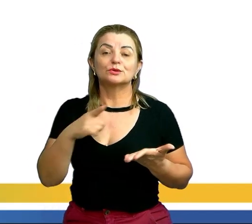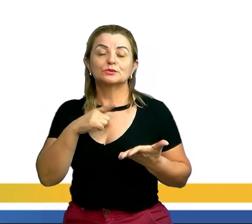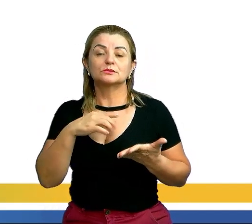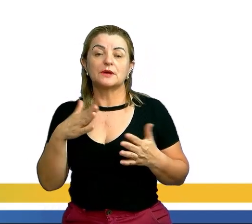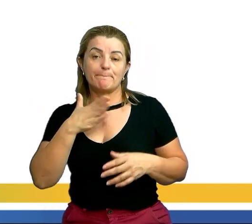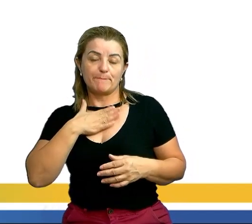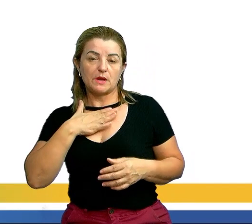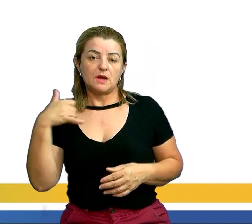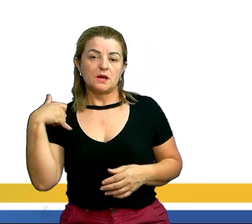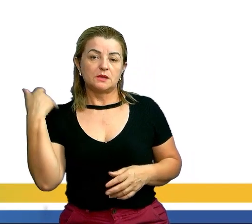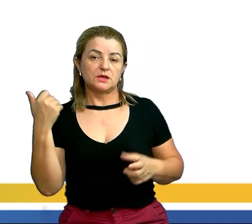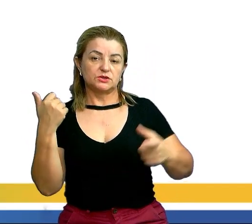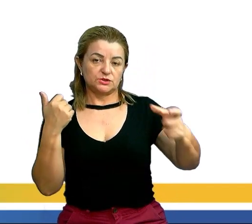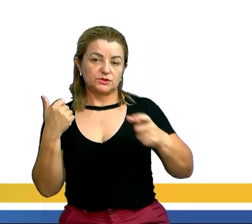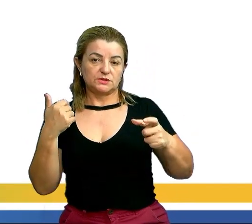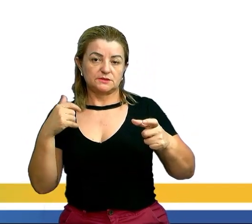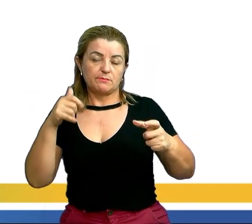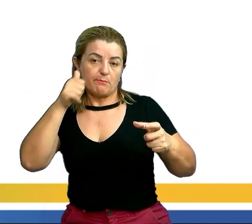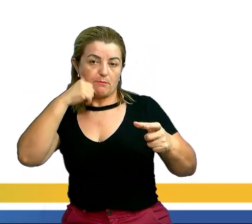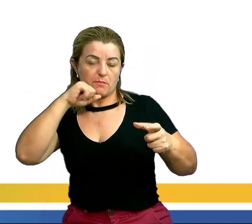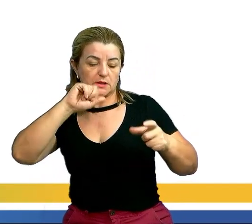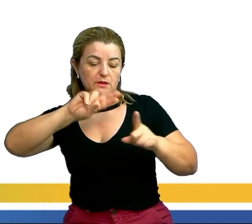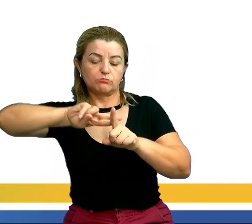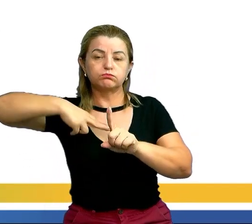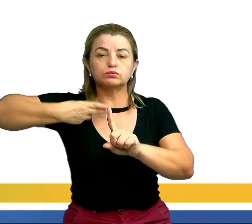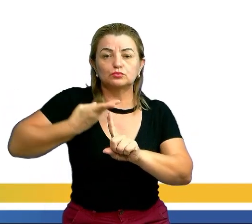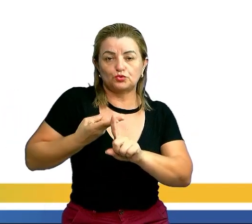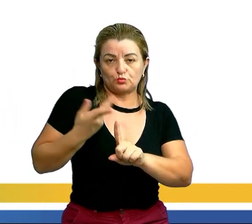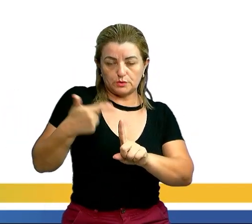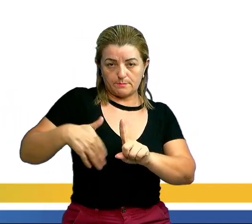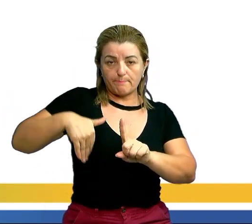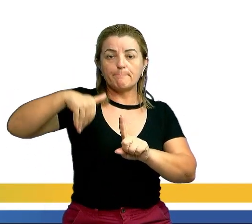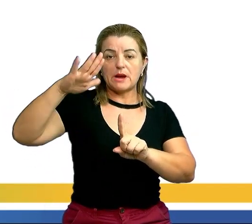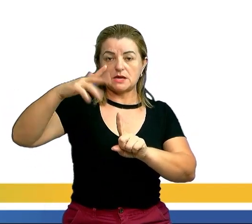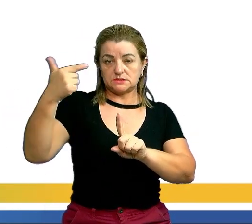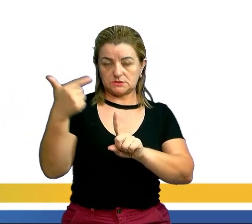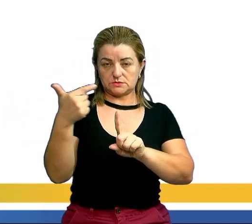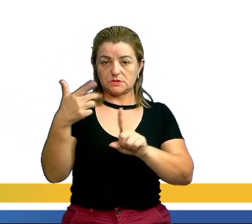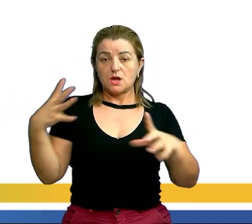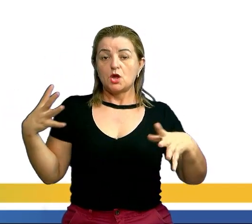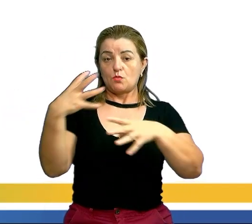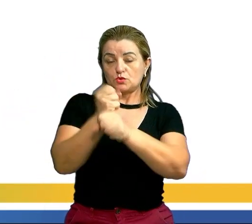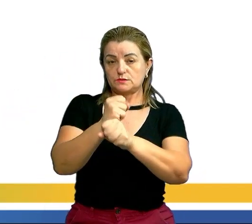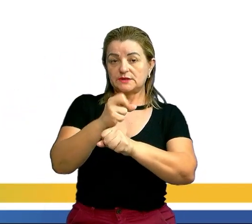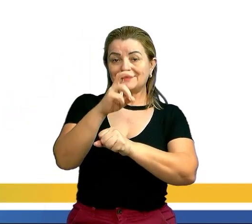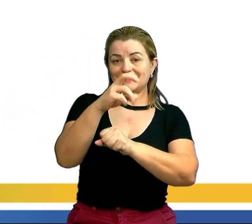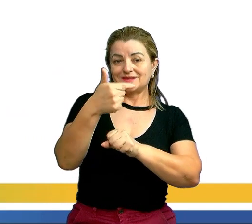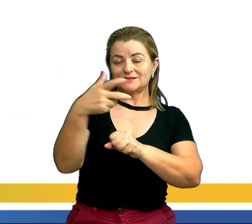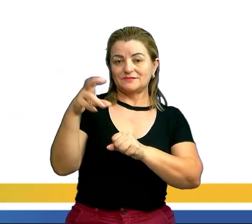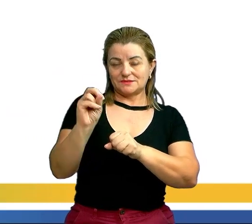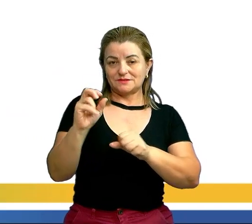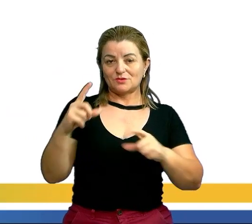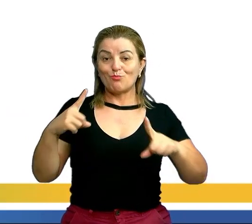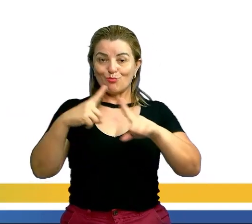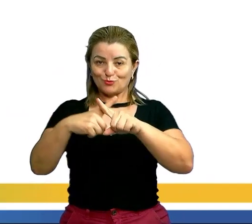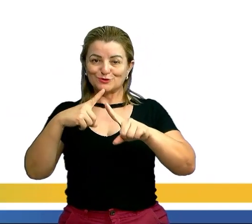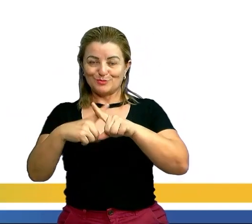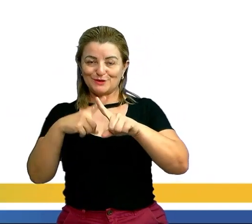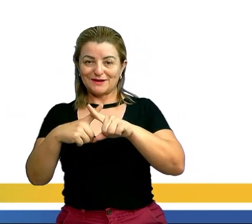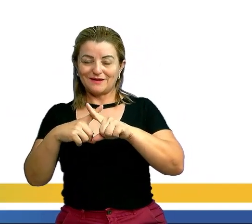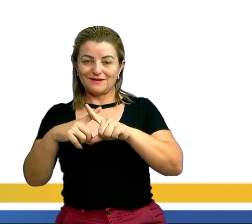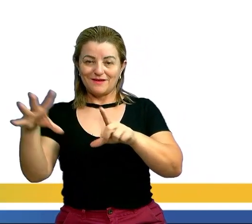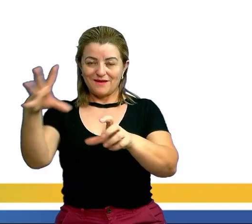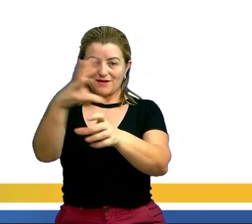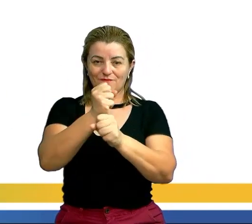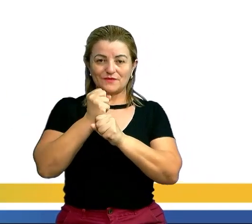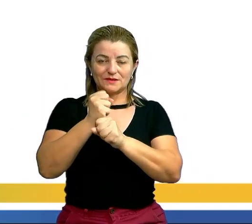X e a minha mãe tem 20 a mais. Quando multiplicarmos, vai dar 525. Multiplicar isso aqui, pessoal, vai aparecer essa